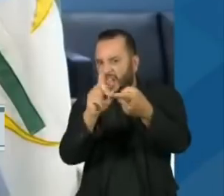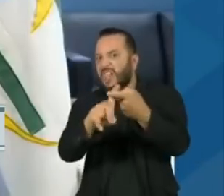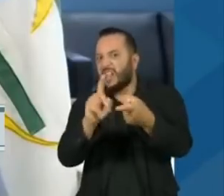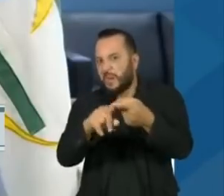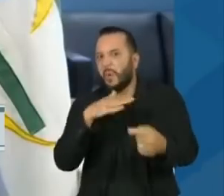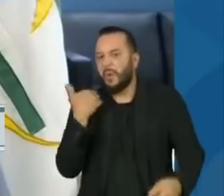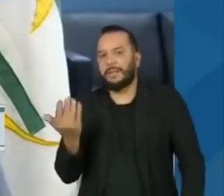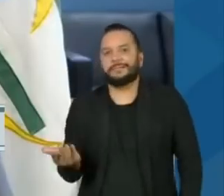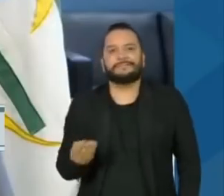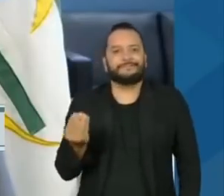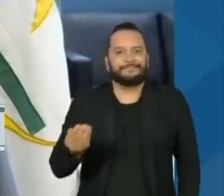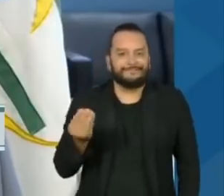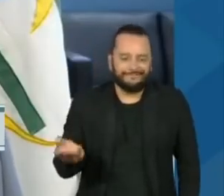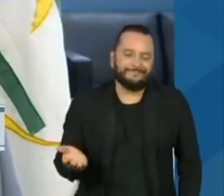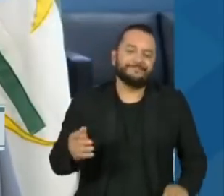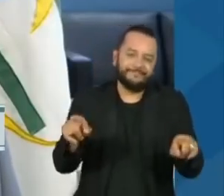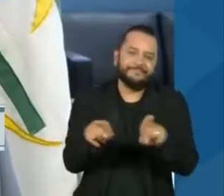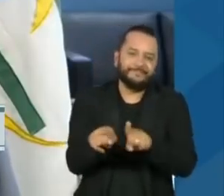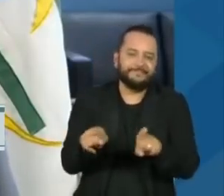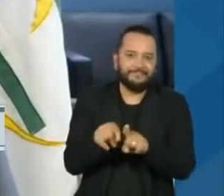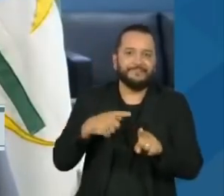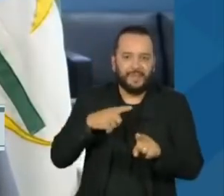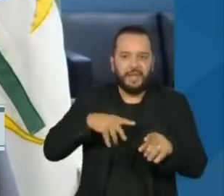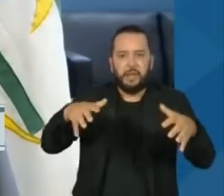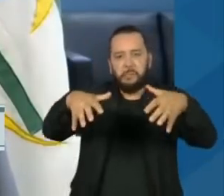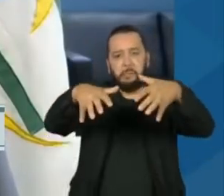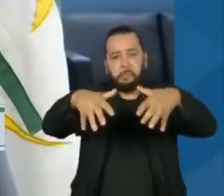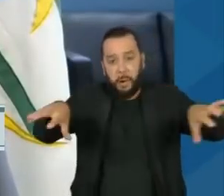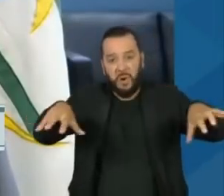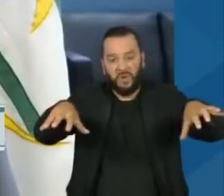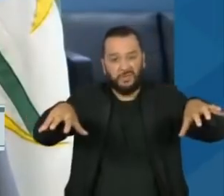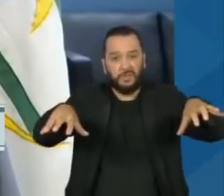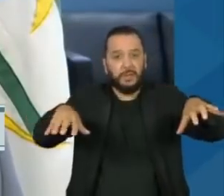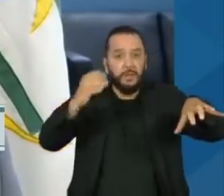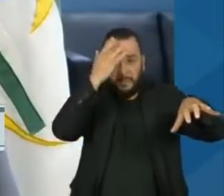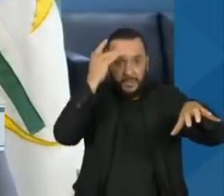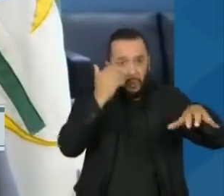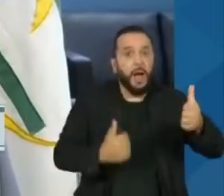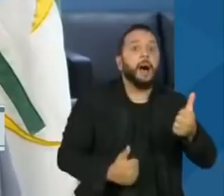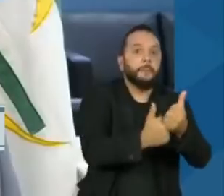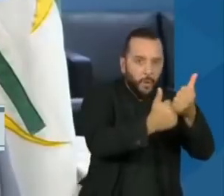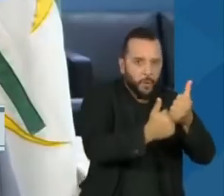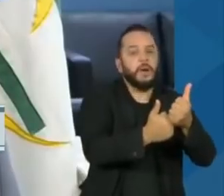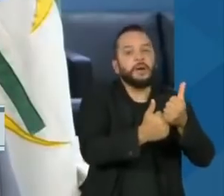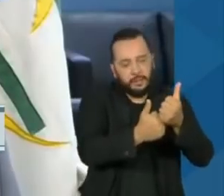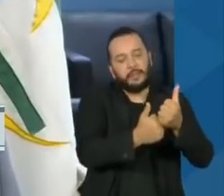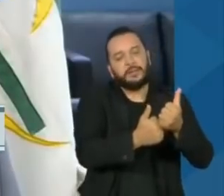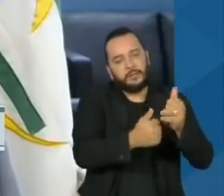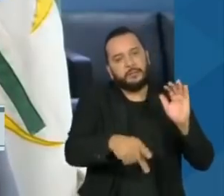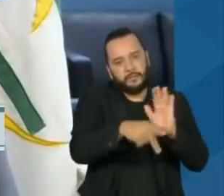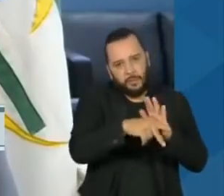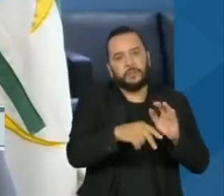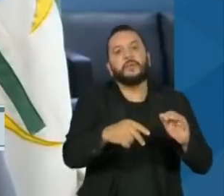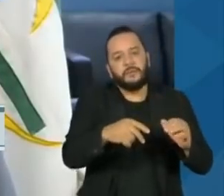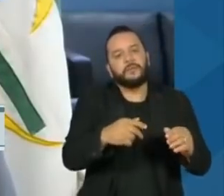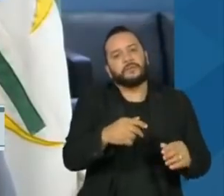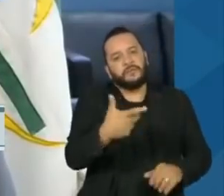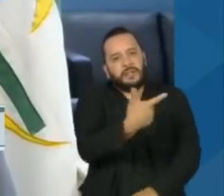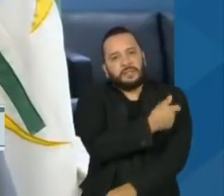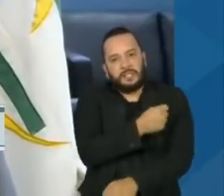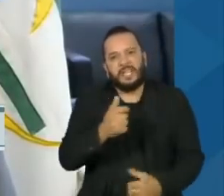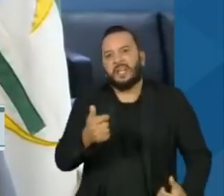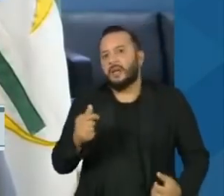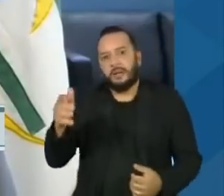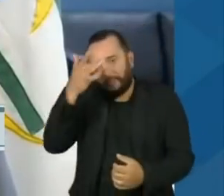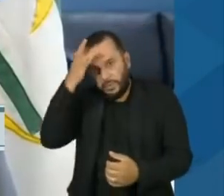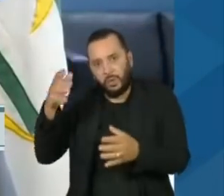vai num viés crescente. É importante que falemos enquanto há tempo, antes que eventuais ameaças